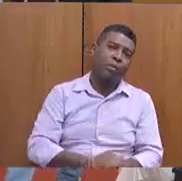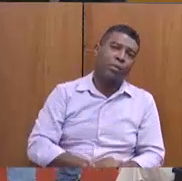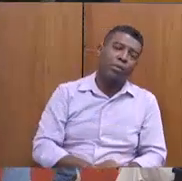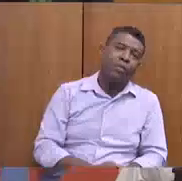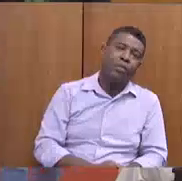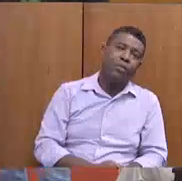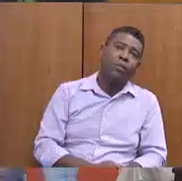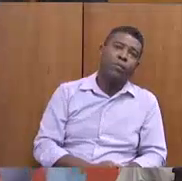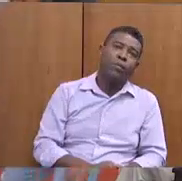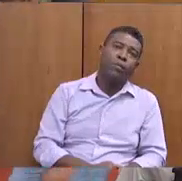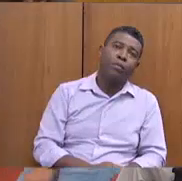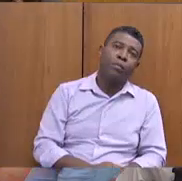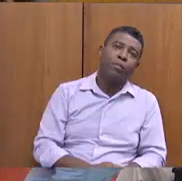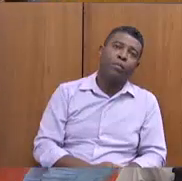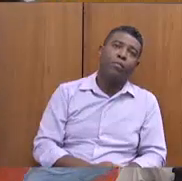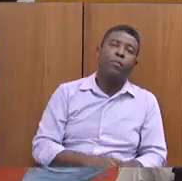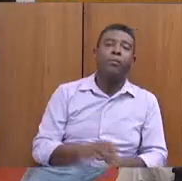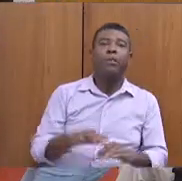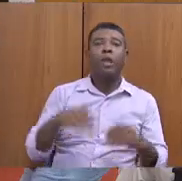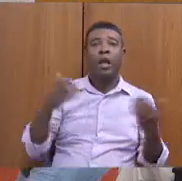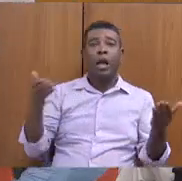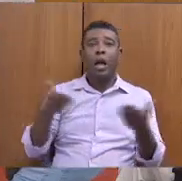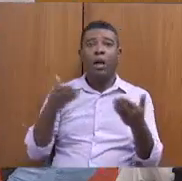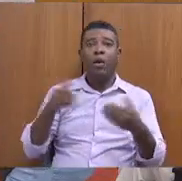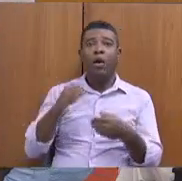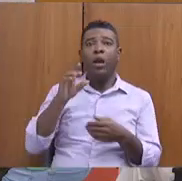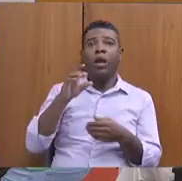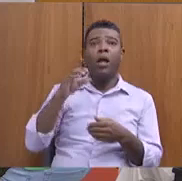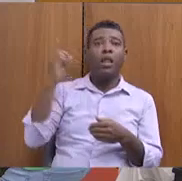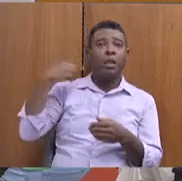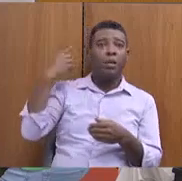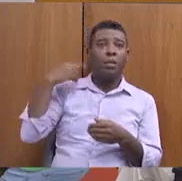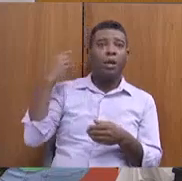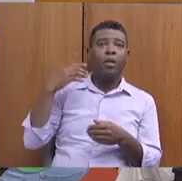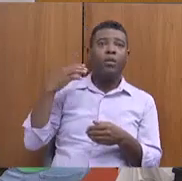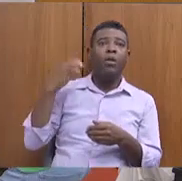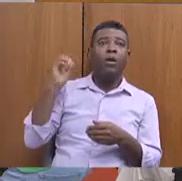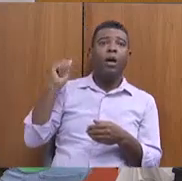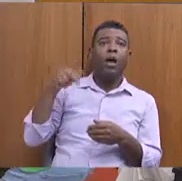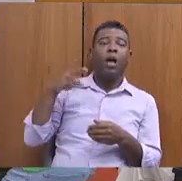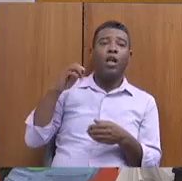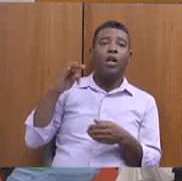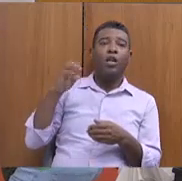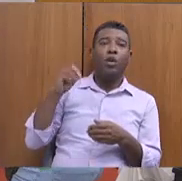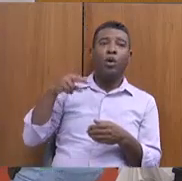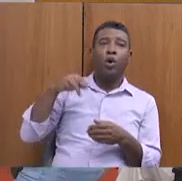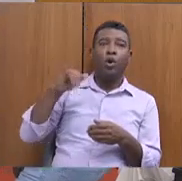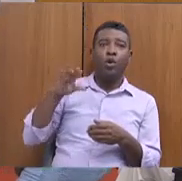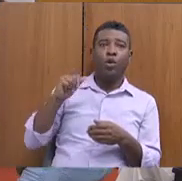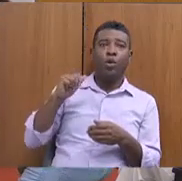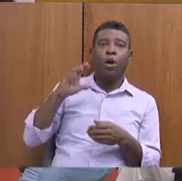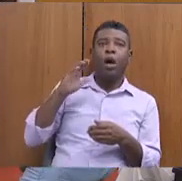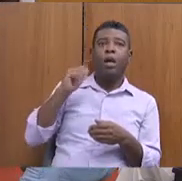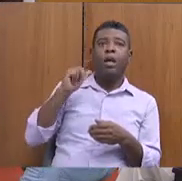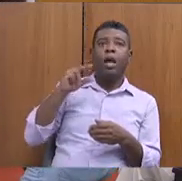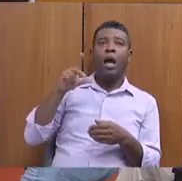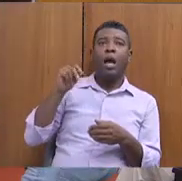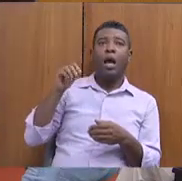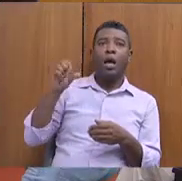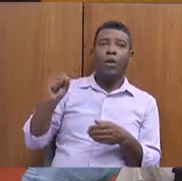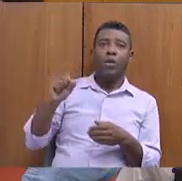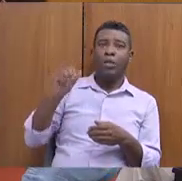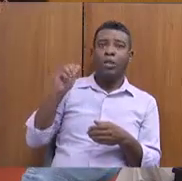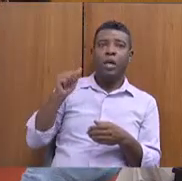Com a palavra agora, o deputado Antônio Carlos Arantes. Senhora Presidente, deputado André de Jesus,